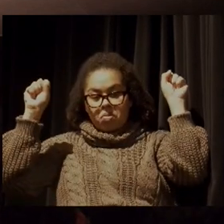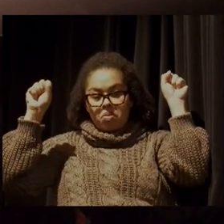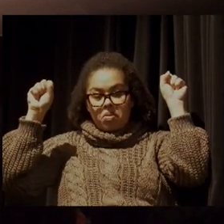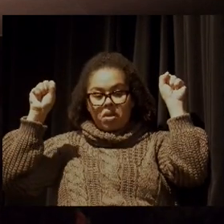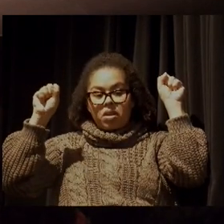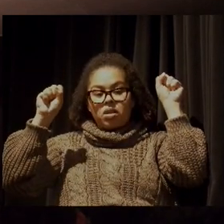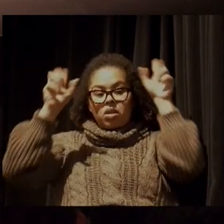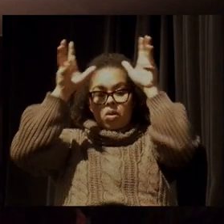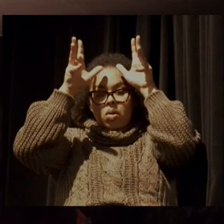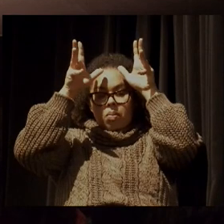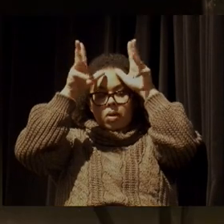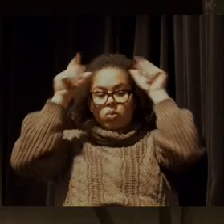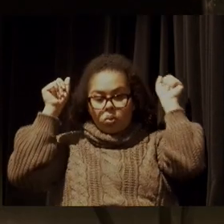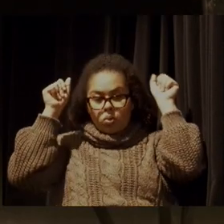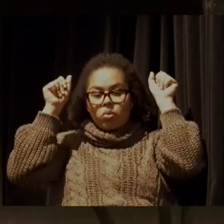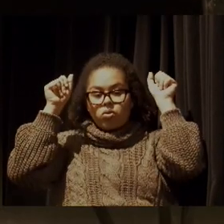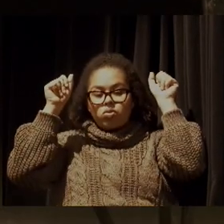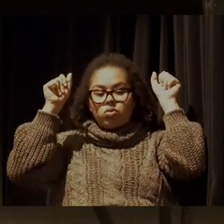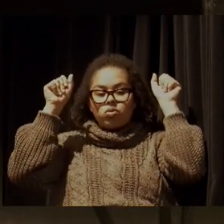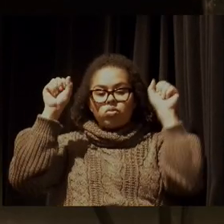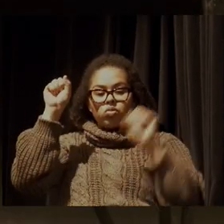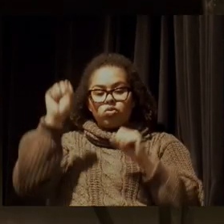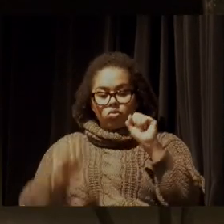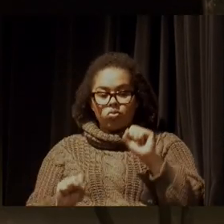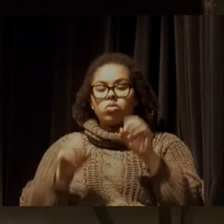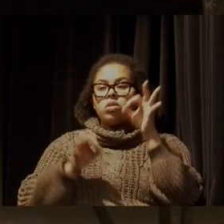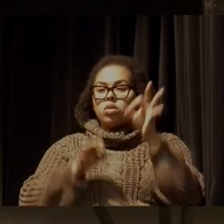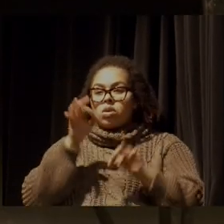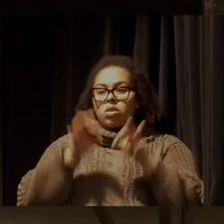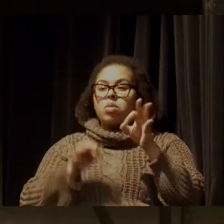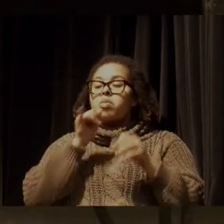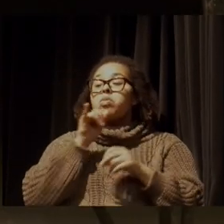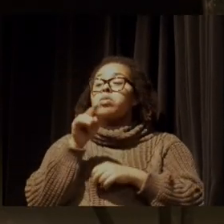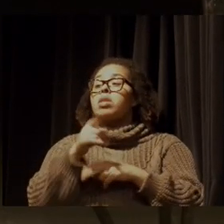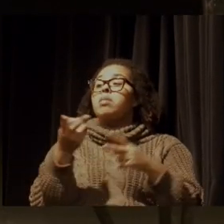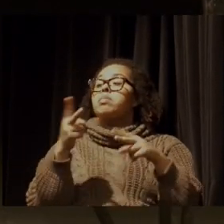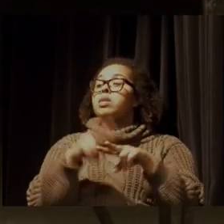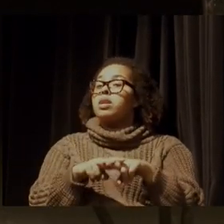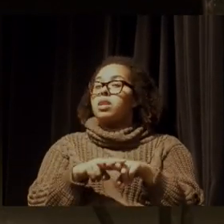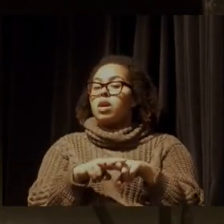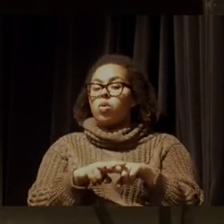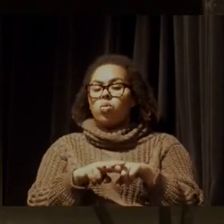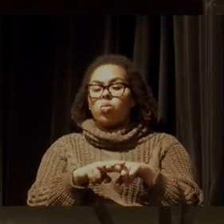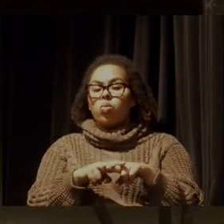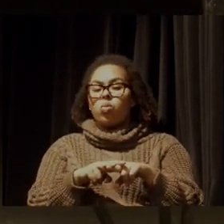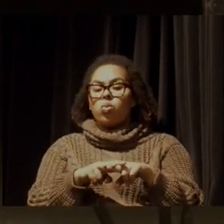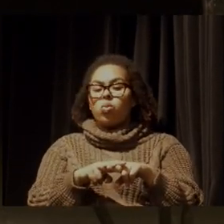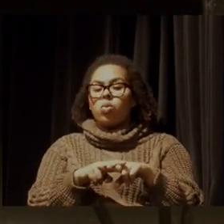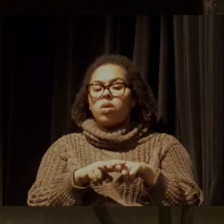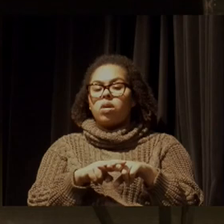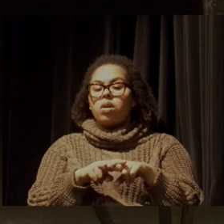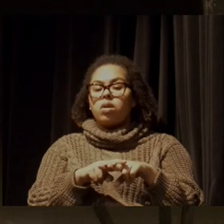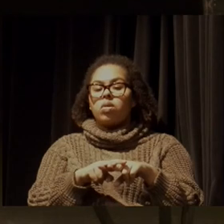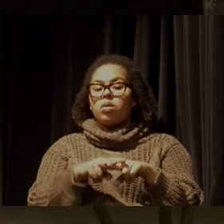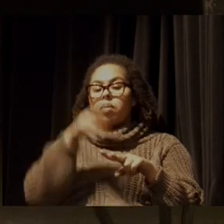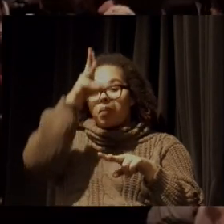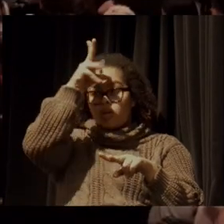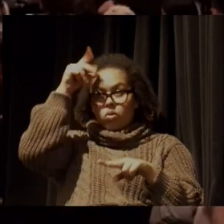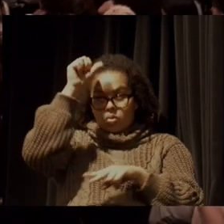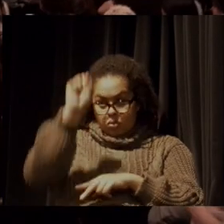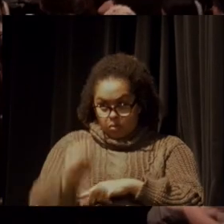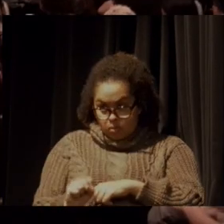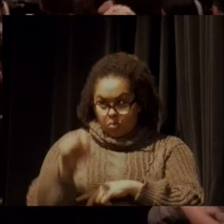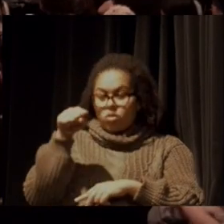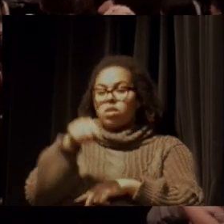do Sul, proibiu PCs a gás no Mato Grosso do Sul e até tecnicamente correta a decisão do